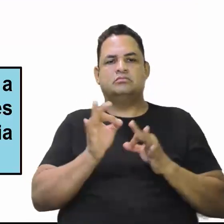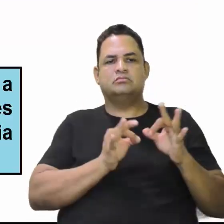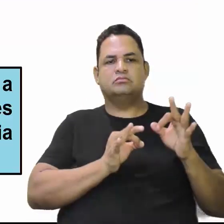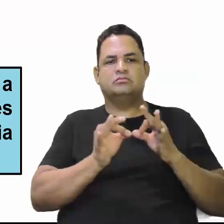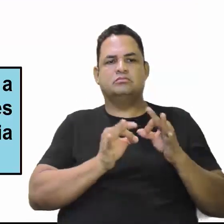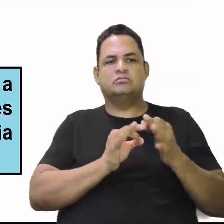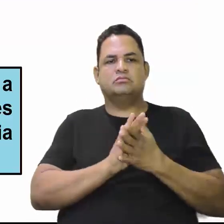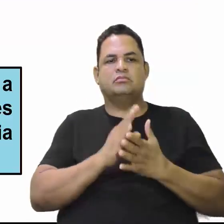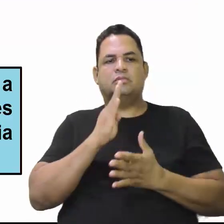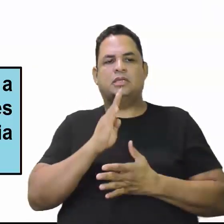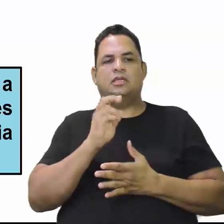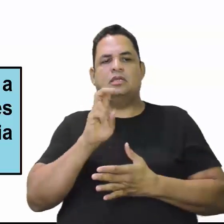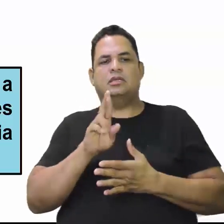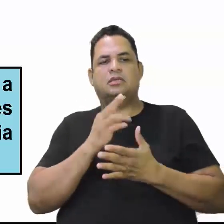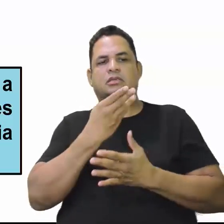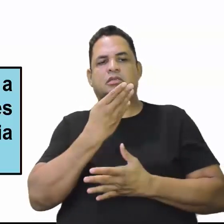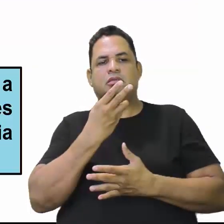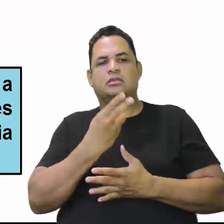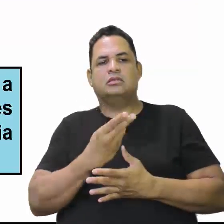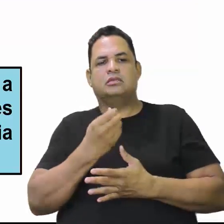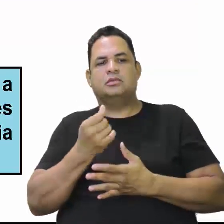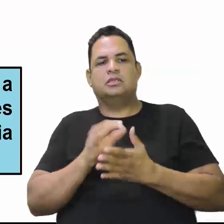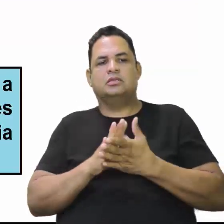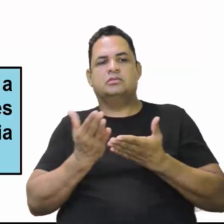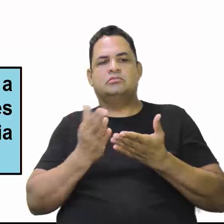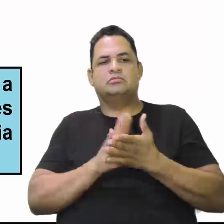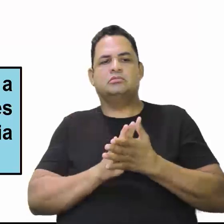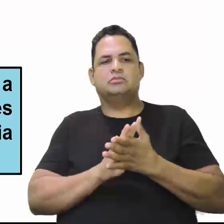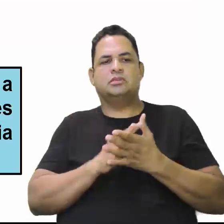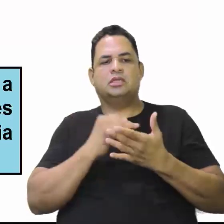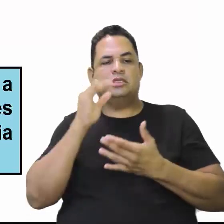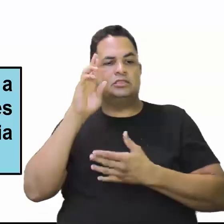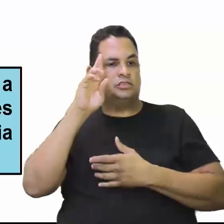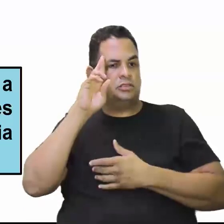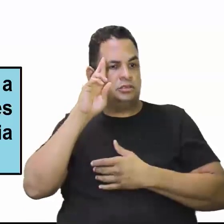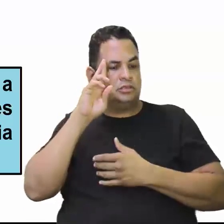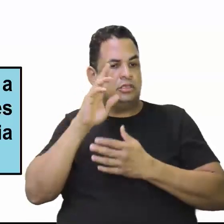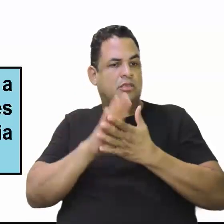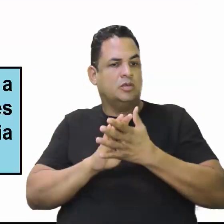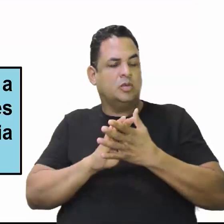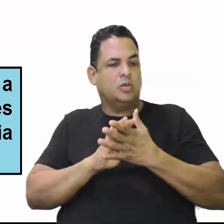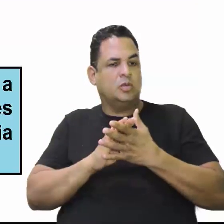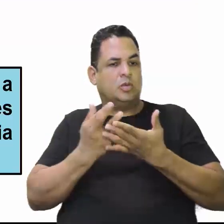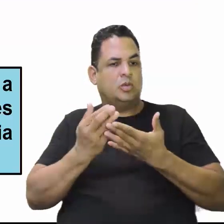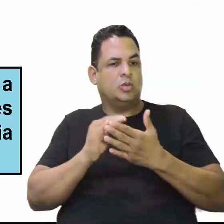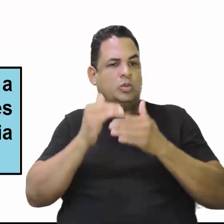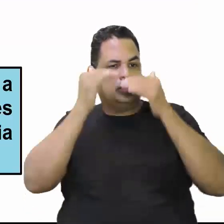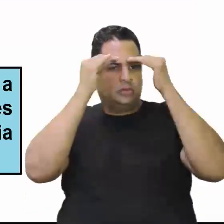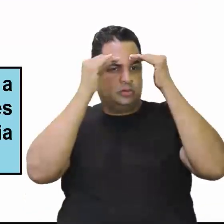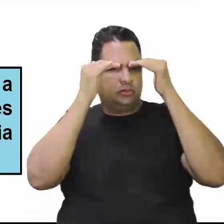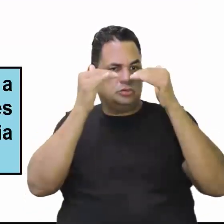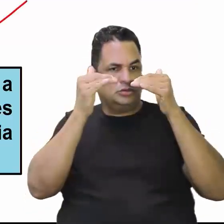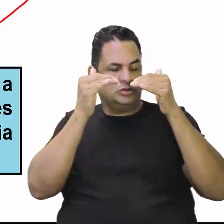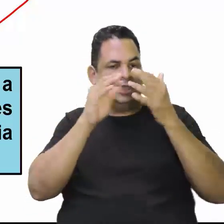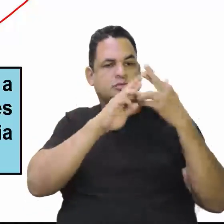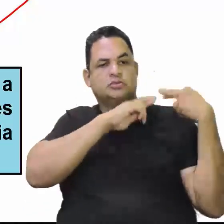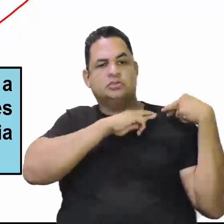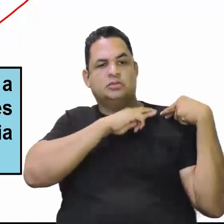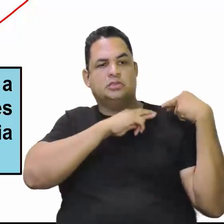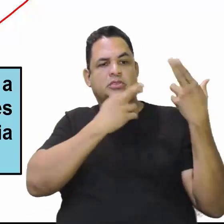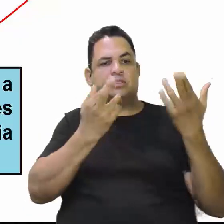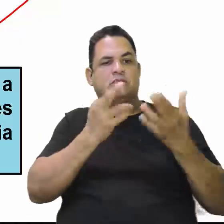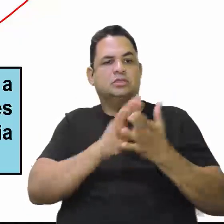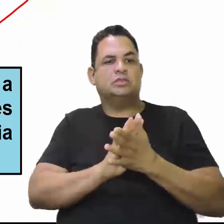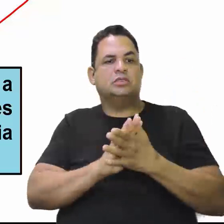BR-364 teve a cargo da empreiteira Camargo Correia. O Quinto Bec, depois, ele tem uma participação especial aqui.